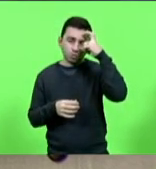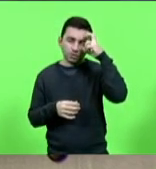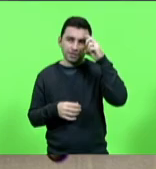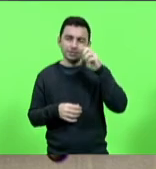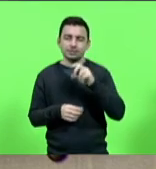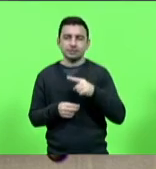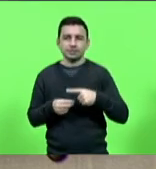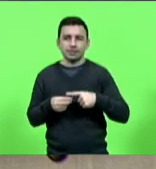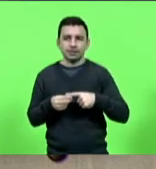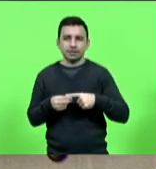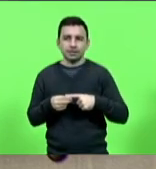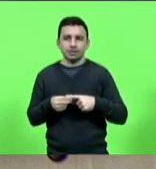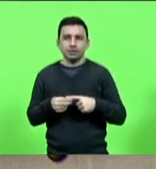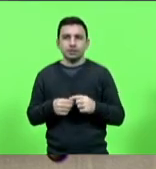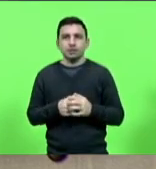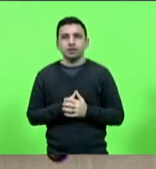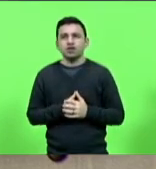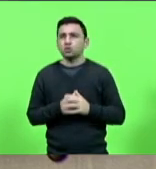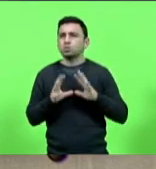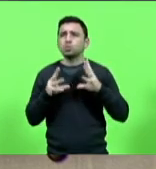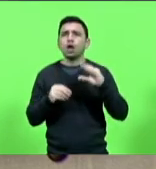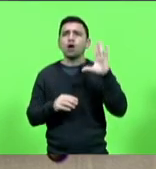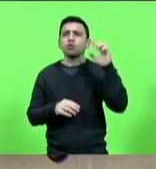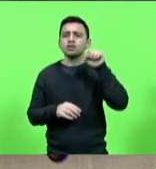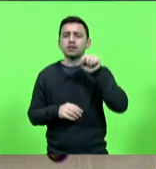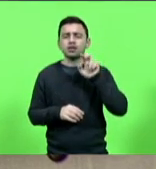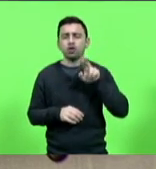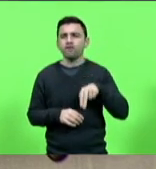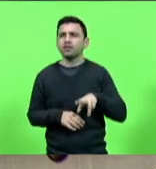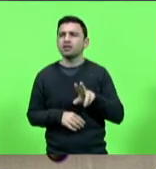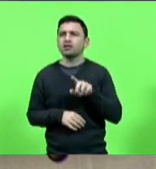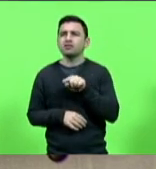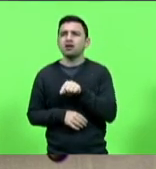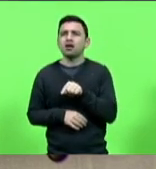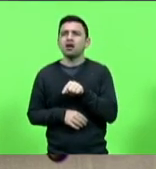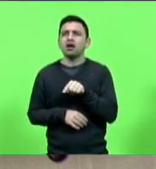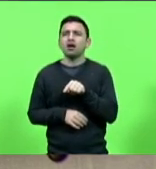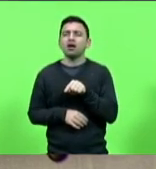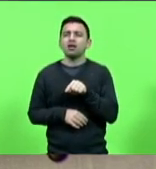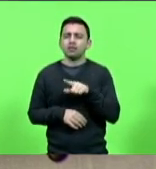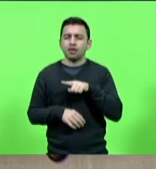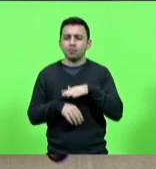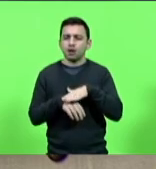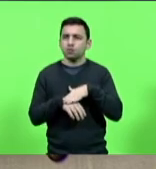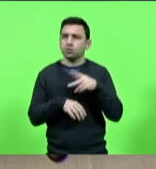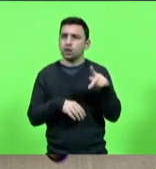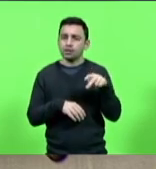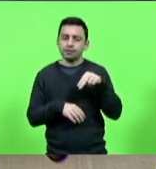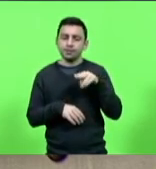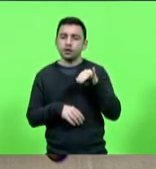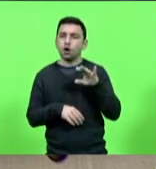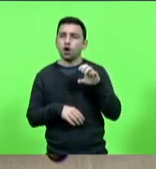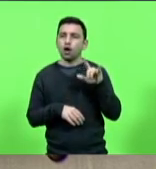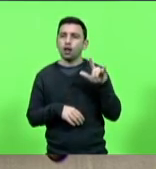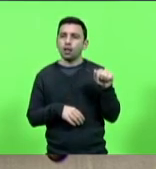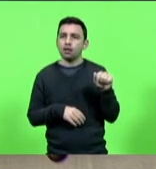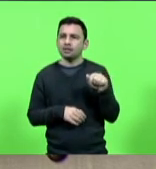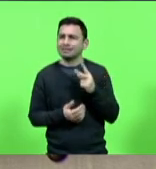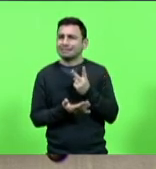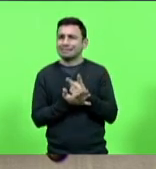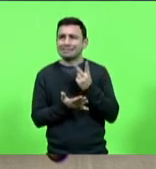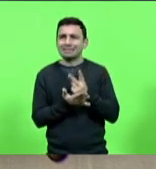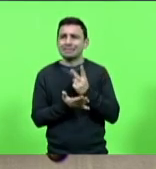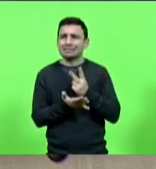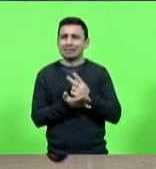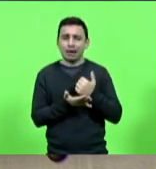Tudo o que acontecia em Nova Veneza tinha a mão do Nicola. Sempre ajudou